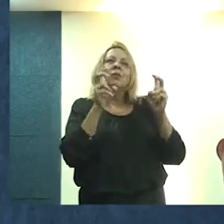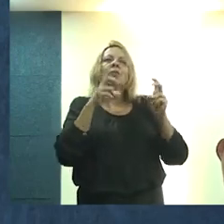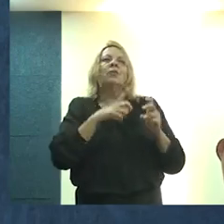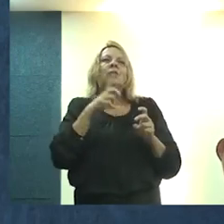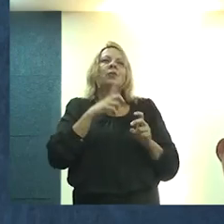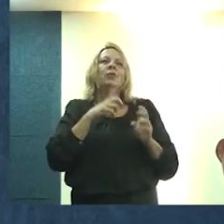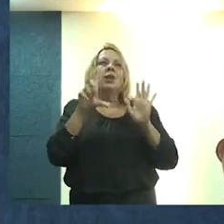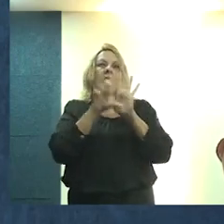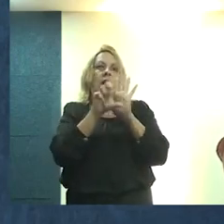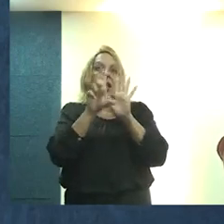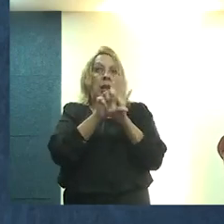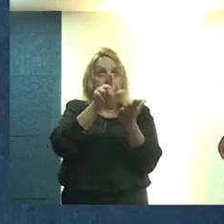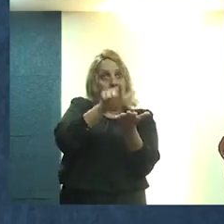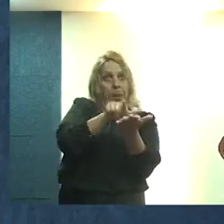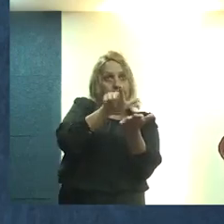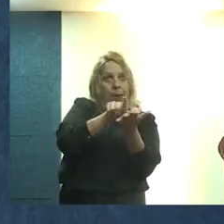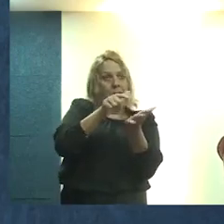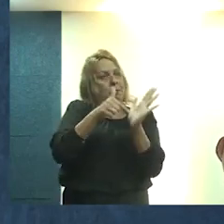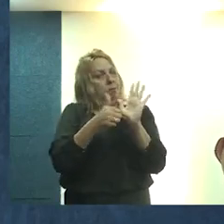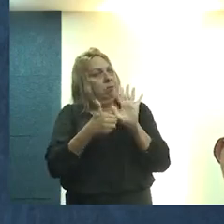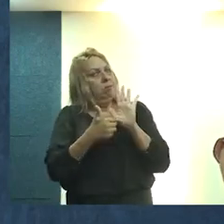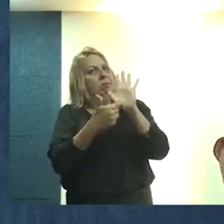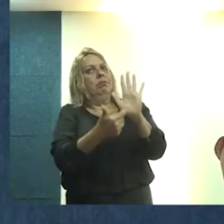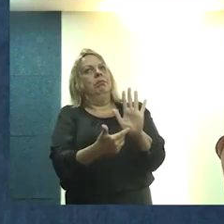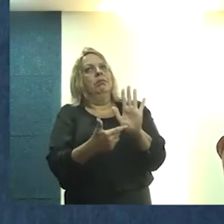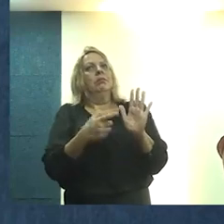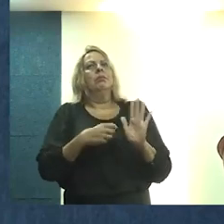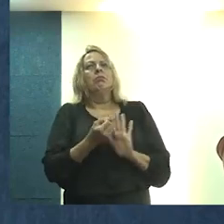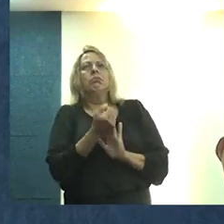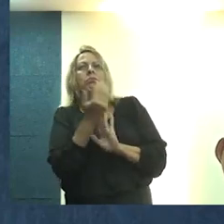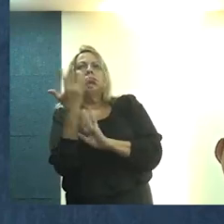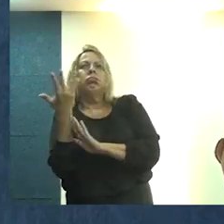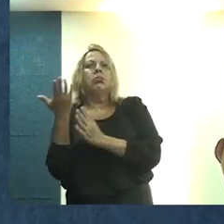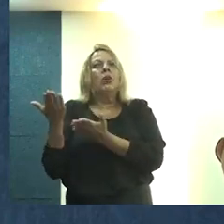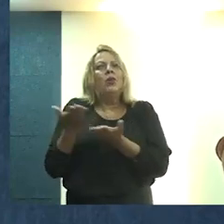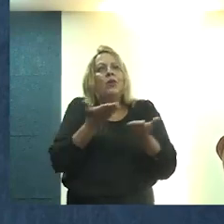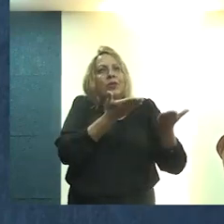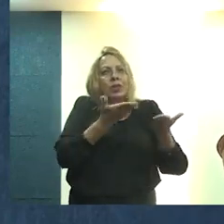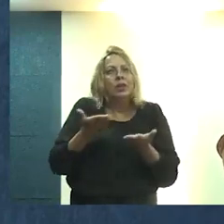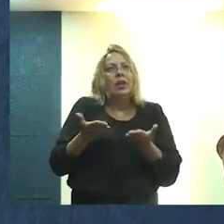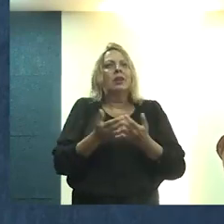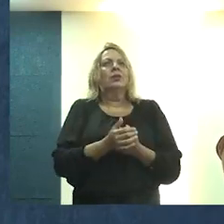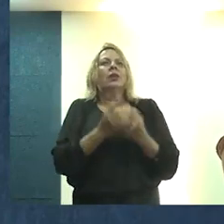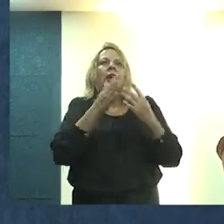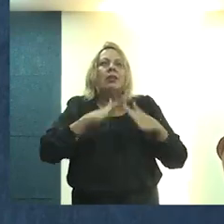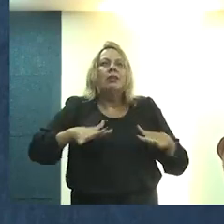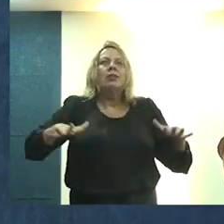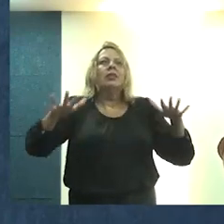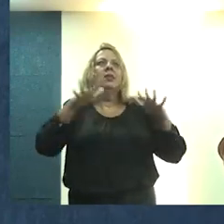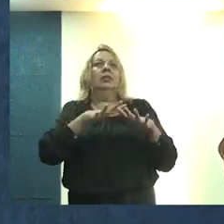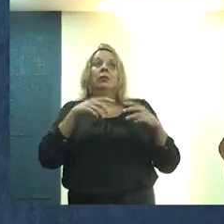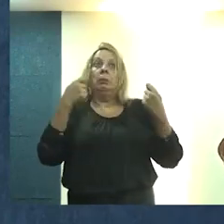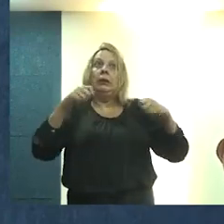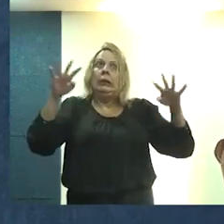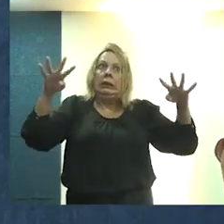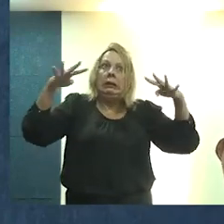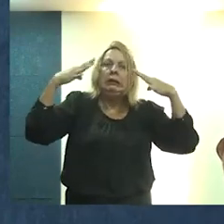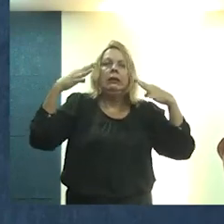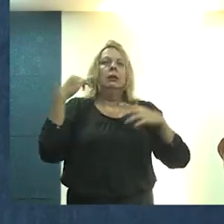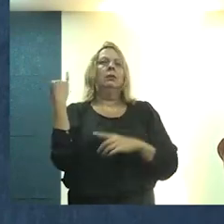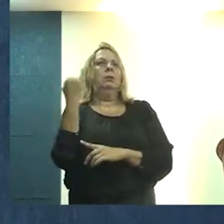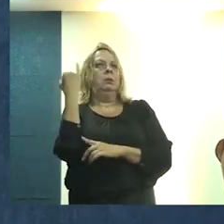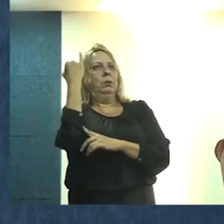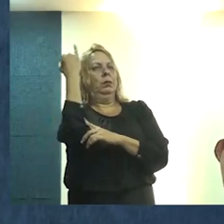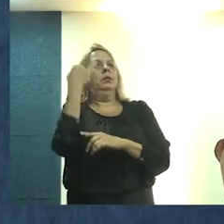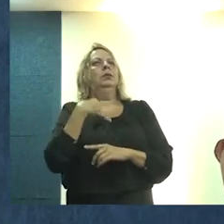para a gente tirar a lei do papel. Então, dentro desses vários convidados, a gente quer chamar a importância,